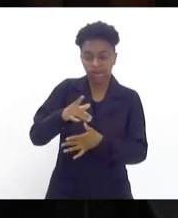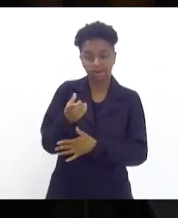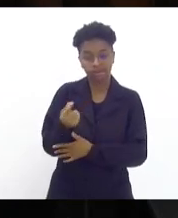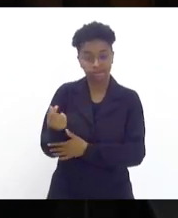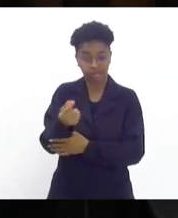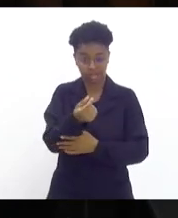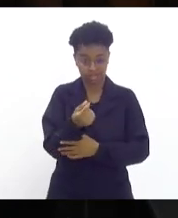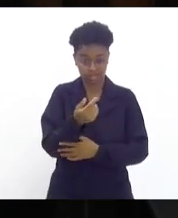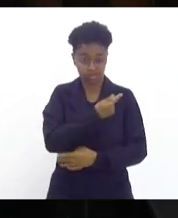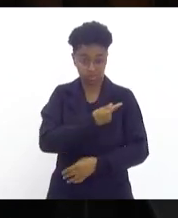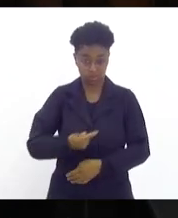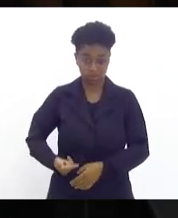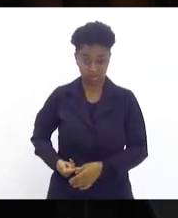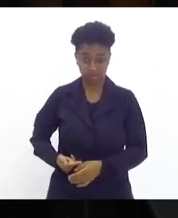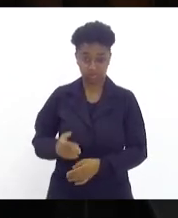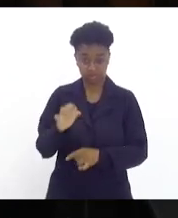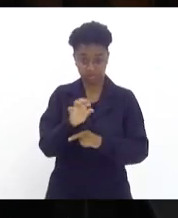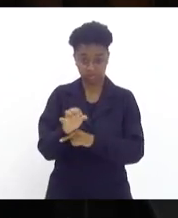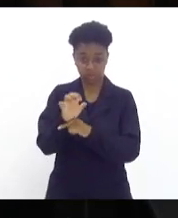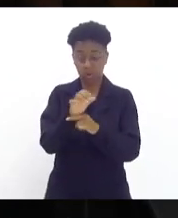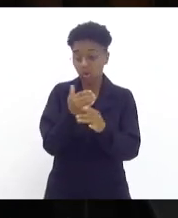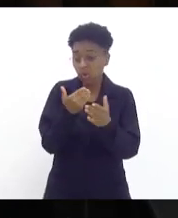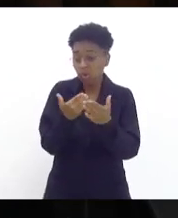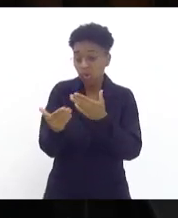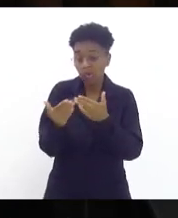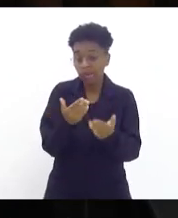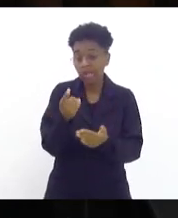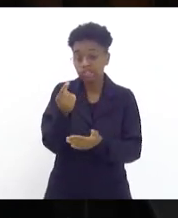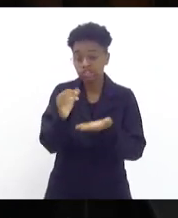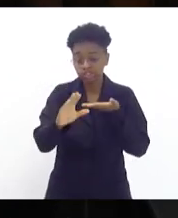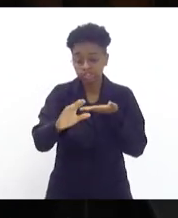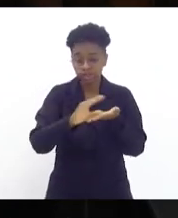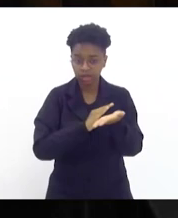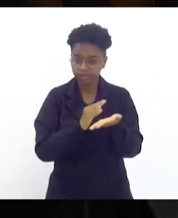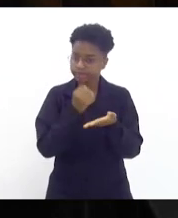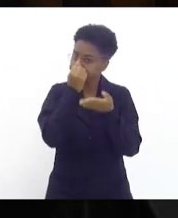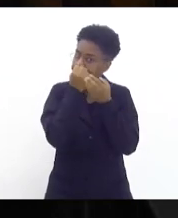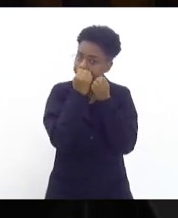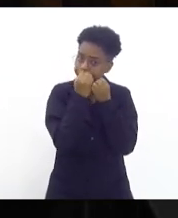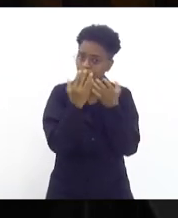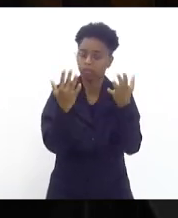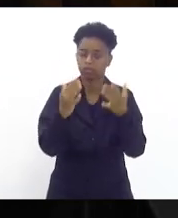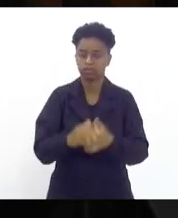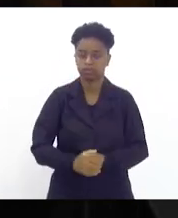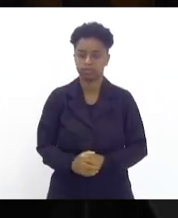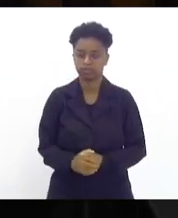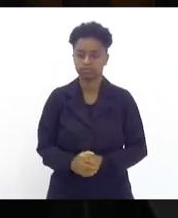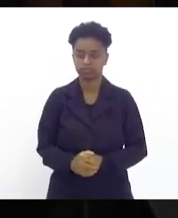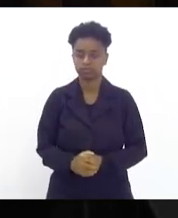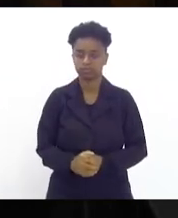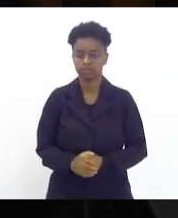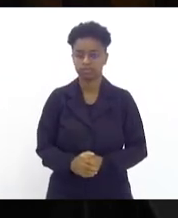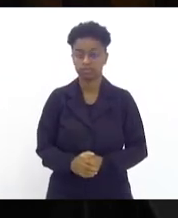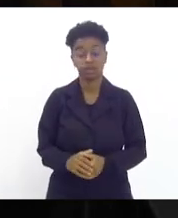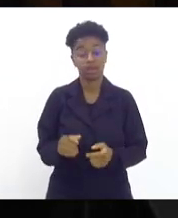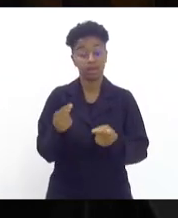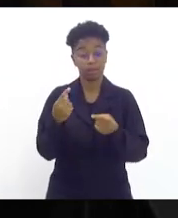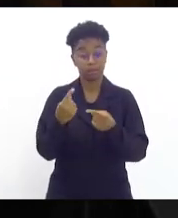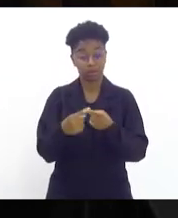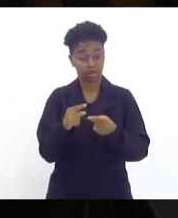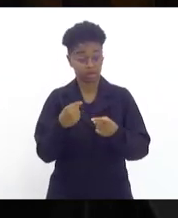qualquer recurso é muito bem-vindo, porque as